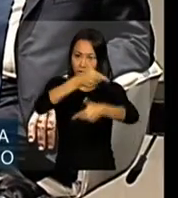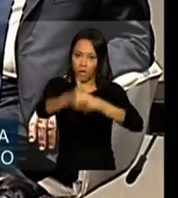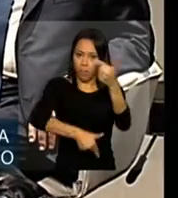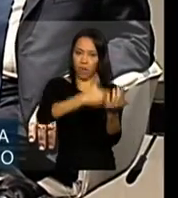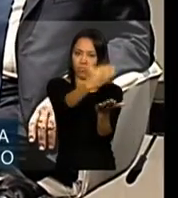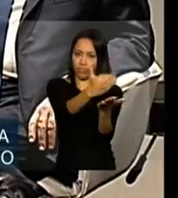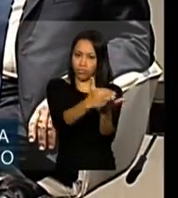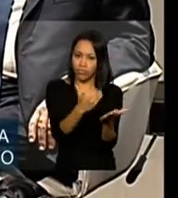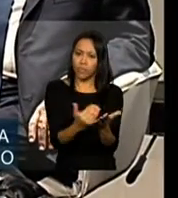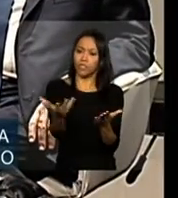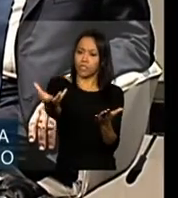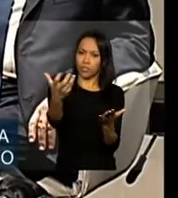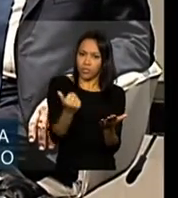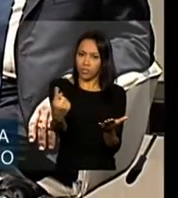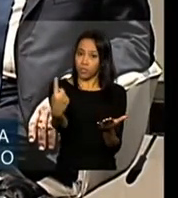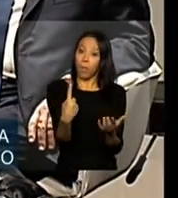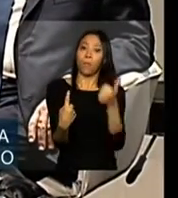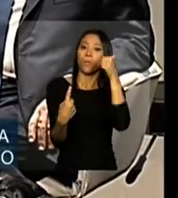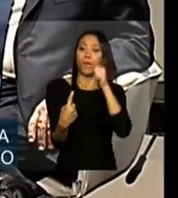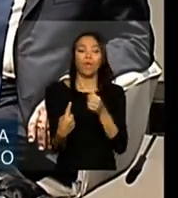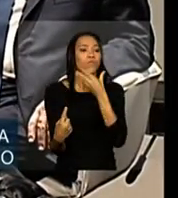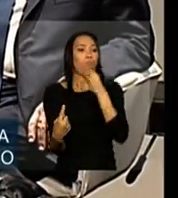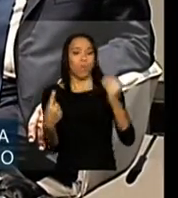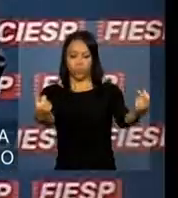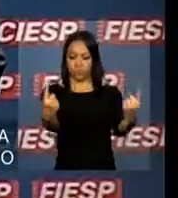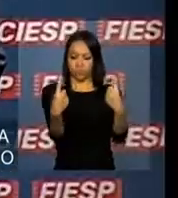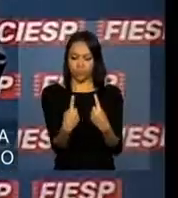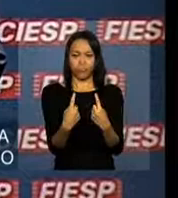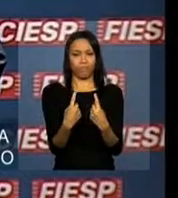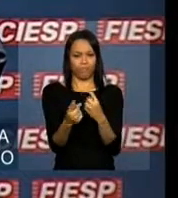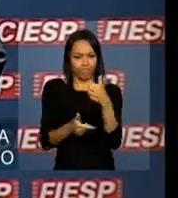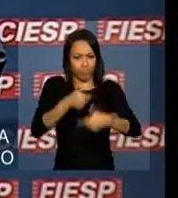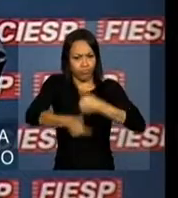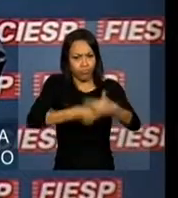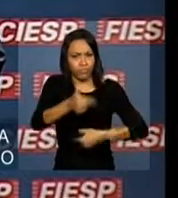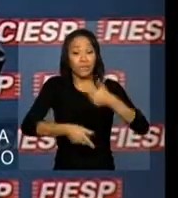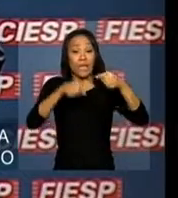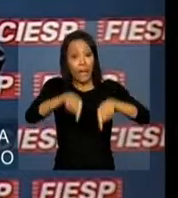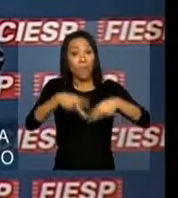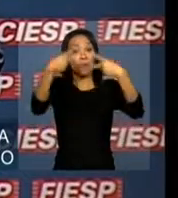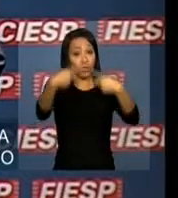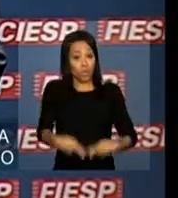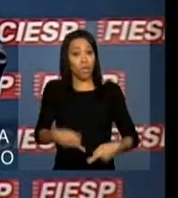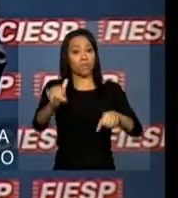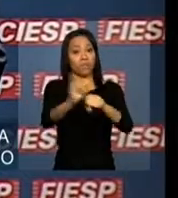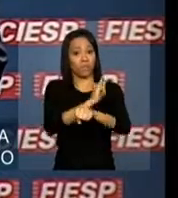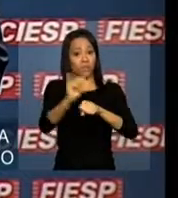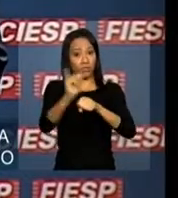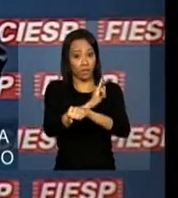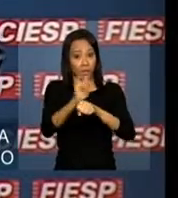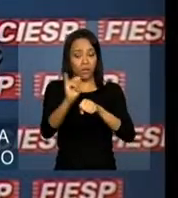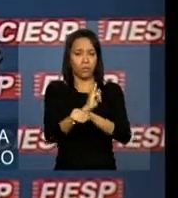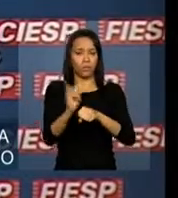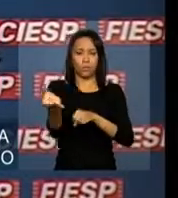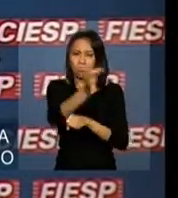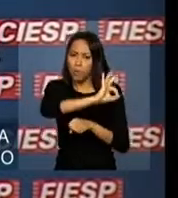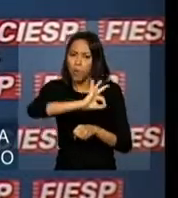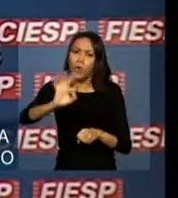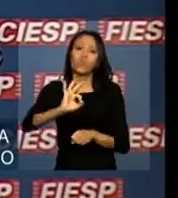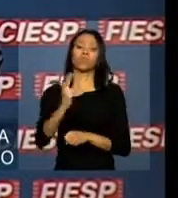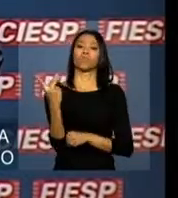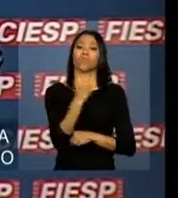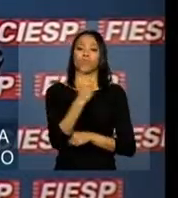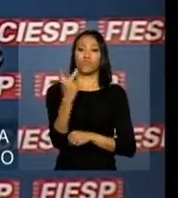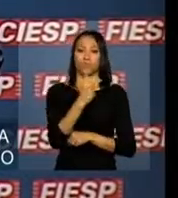mulheres e homens de negócios em projetos estratégicos vantajosos para os dois